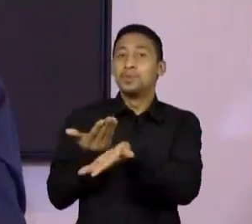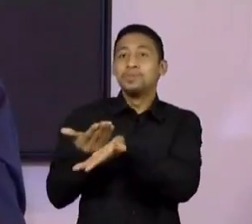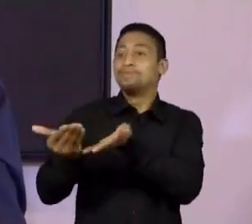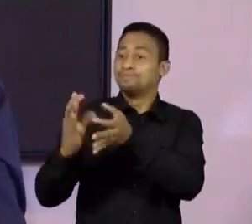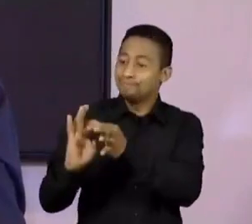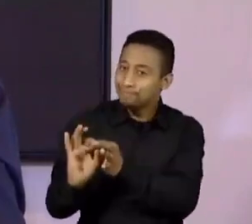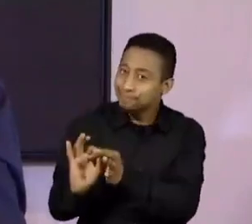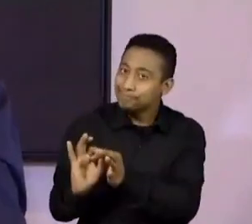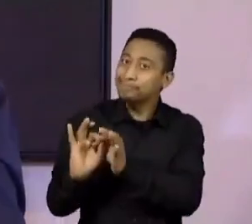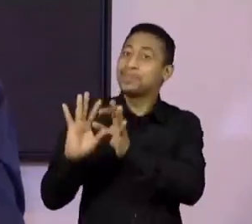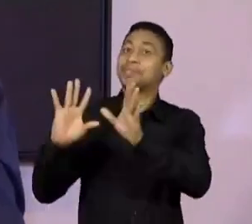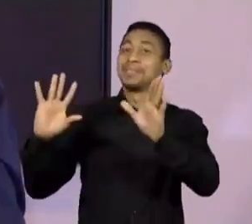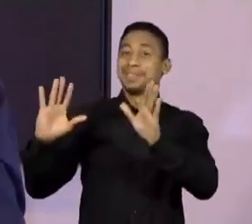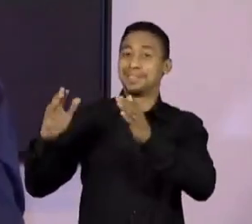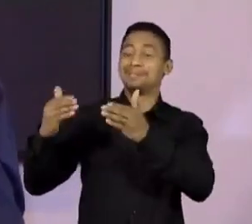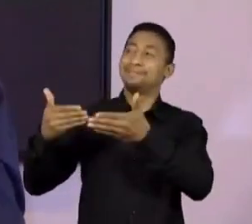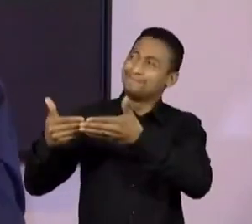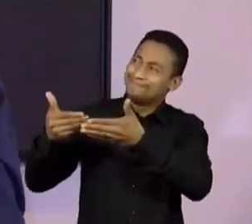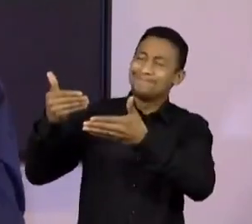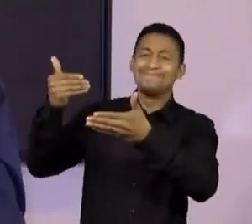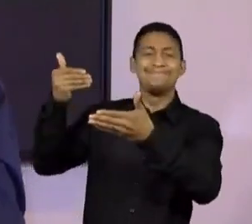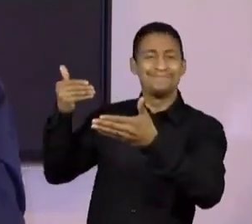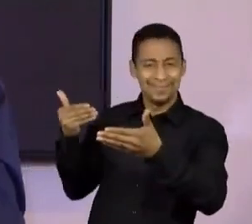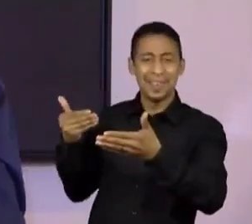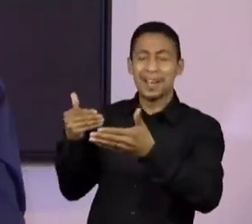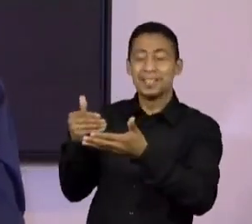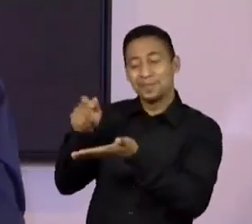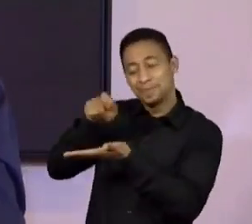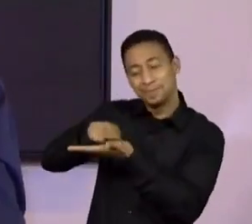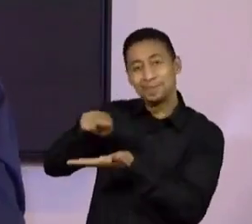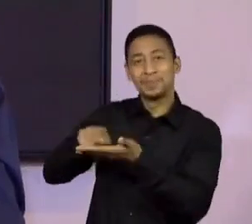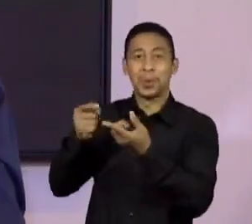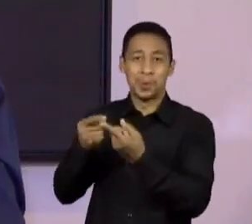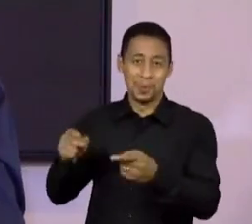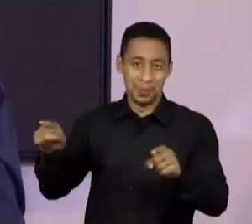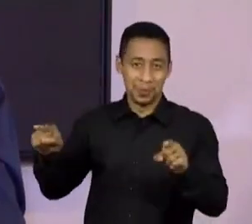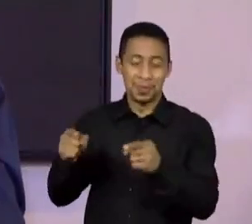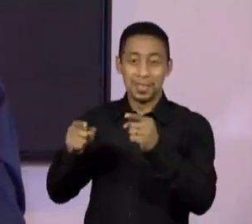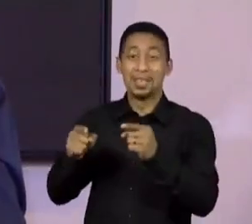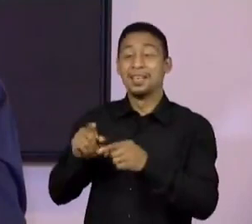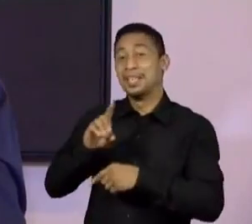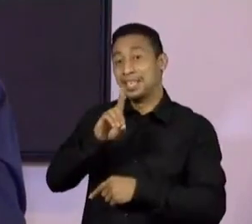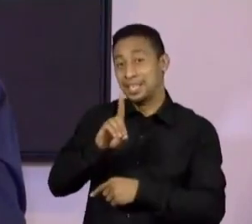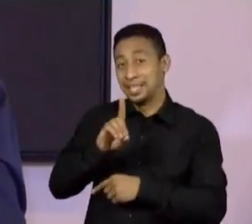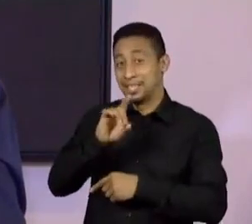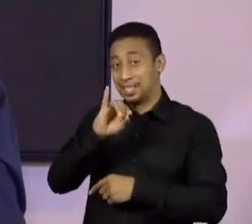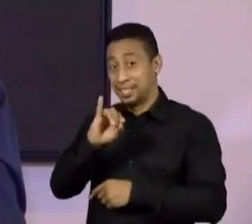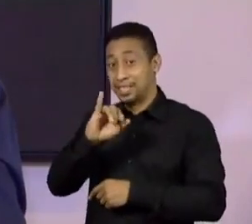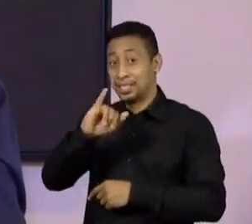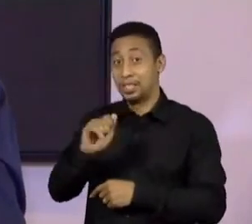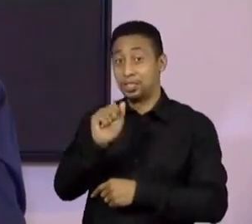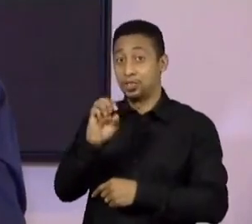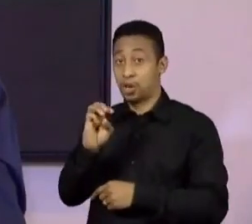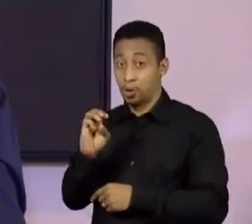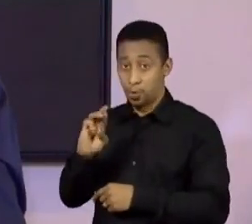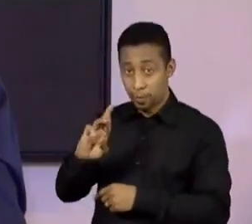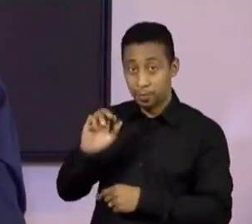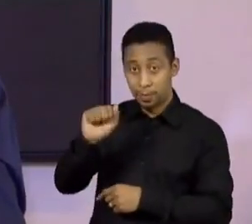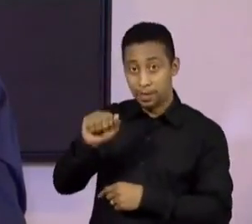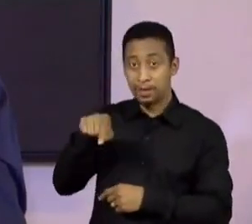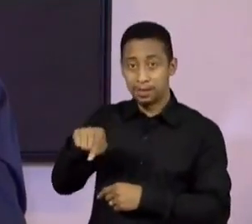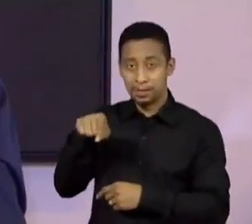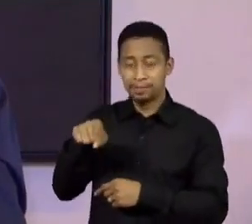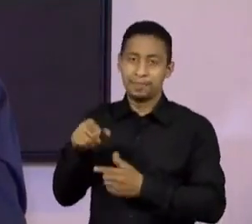também, foi lá atrás, o Djalma Cachimbo era o presidente da vila, ele já morreu,